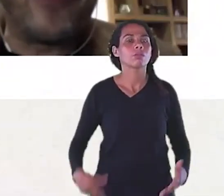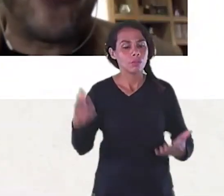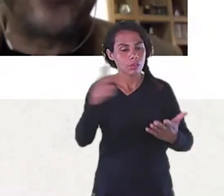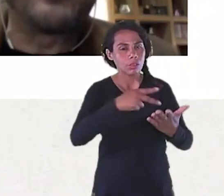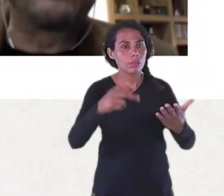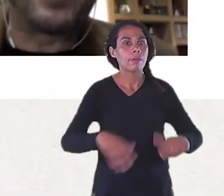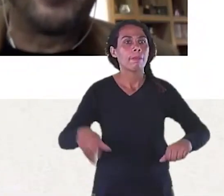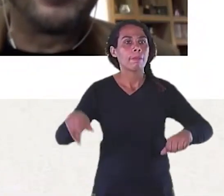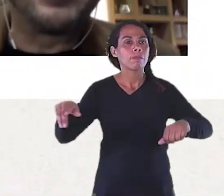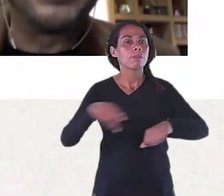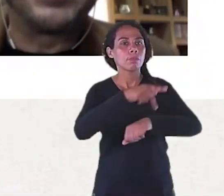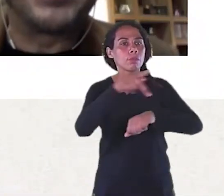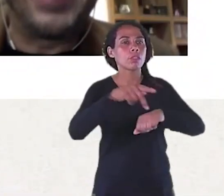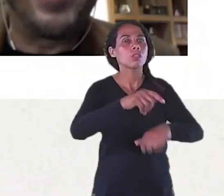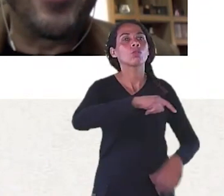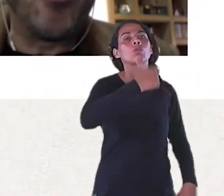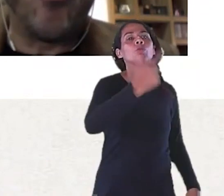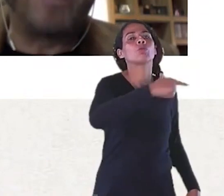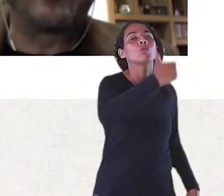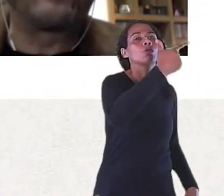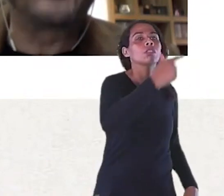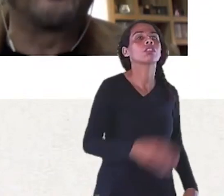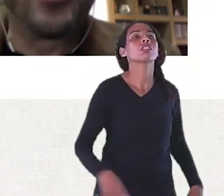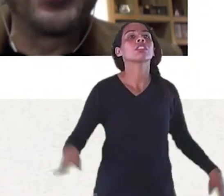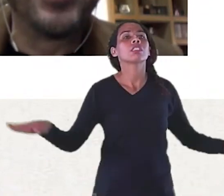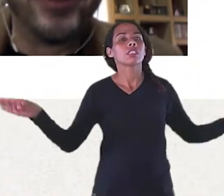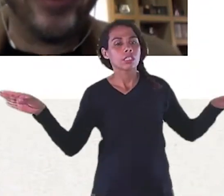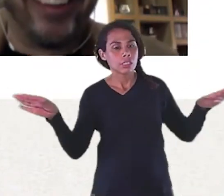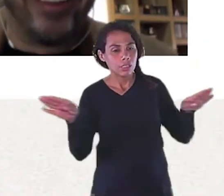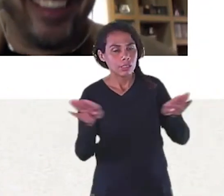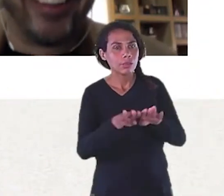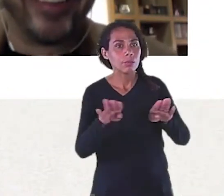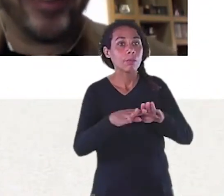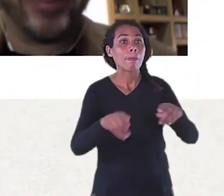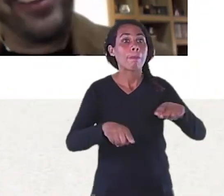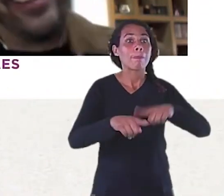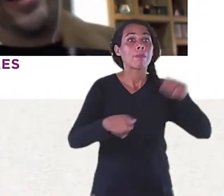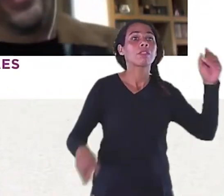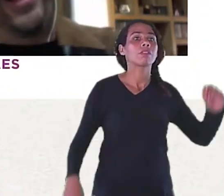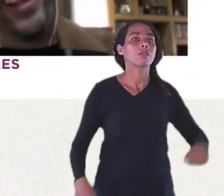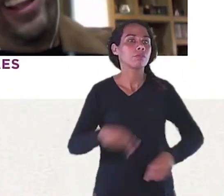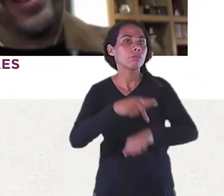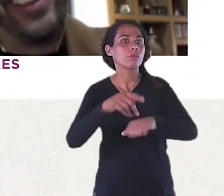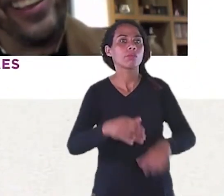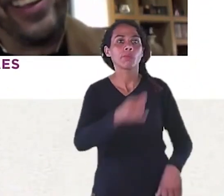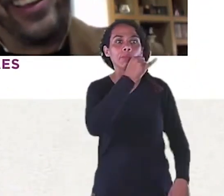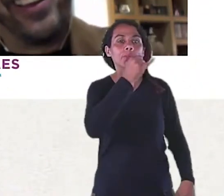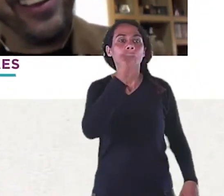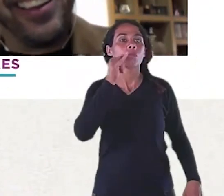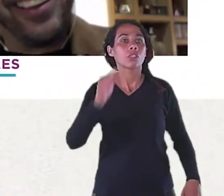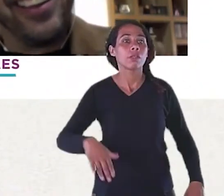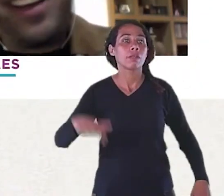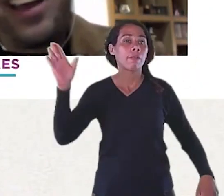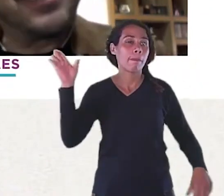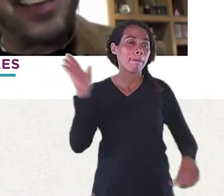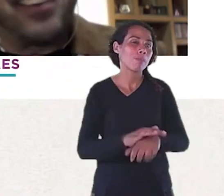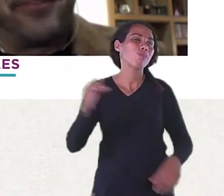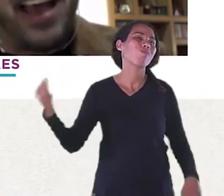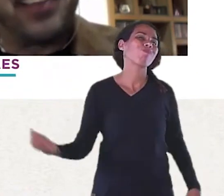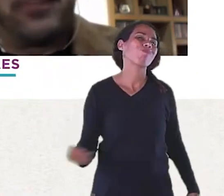Humberto Eco Fala uma coisa muito bacana Na Itália O hábito faz o monte É isso É isso